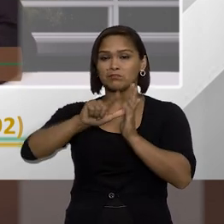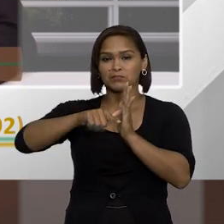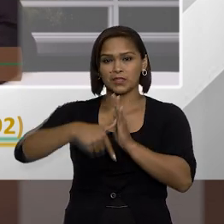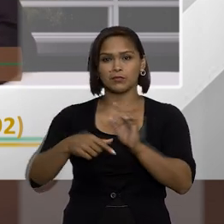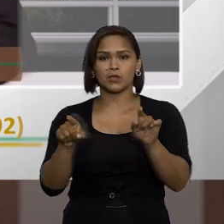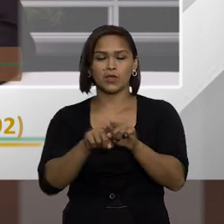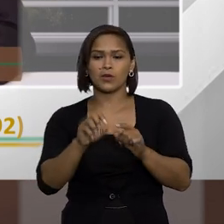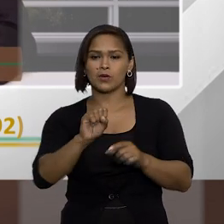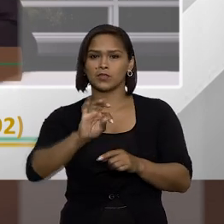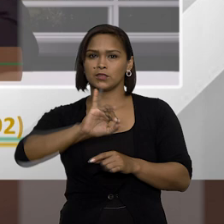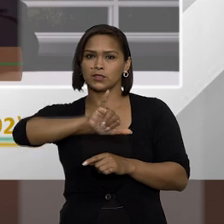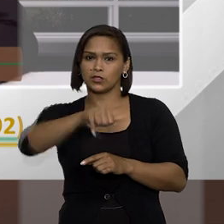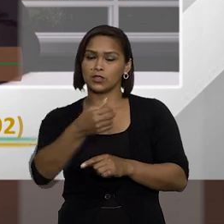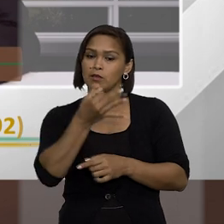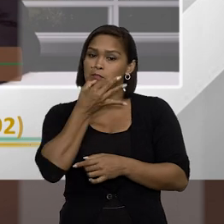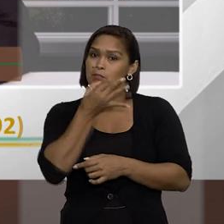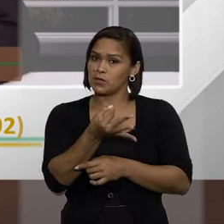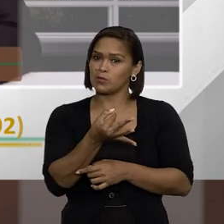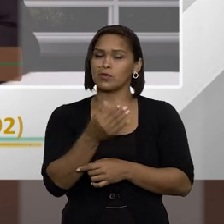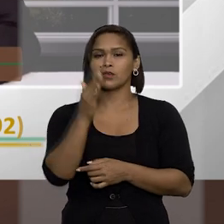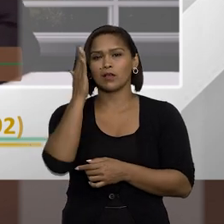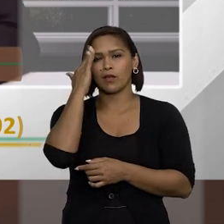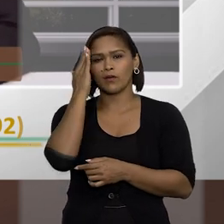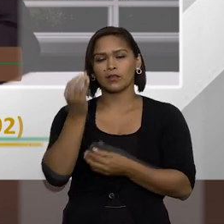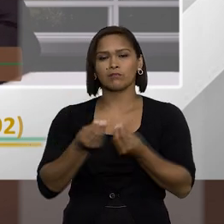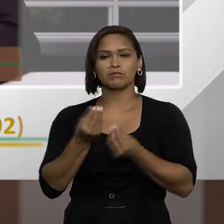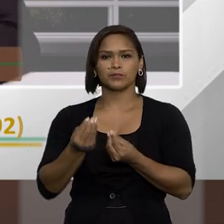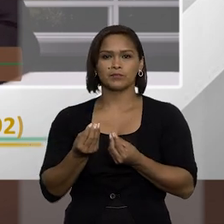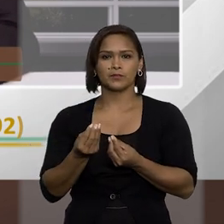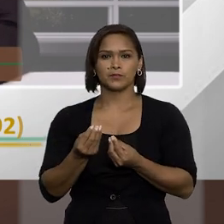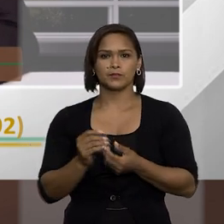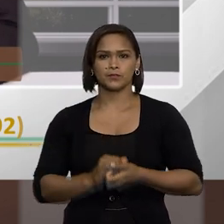e o STJ acertadamente da minha opinião entende o seguinte